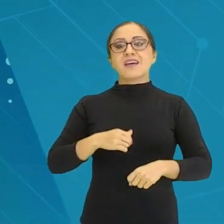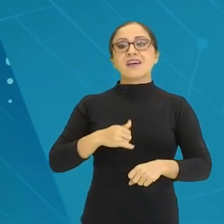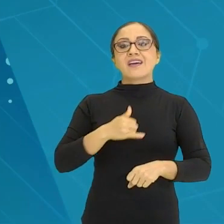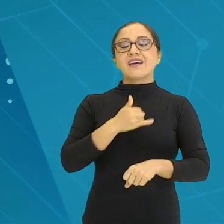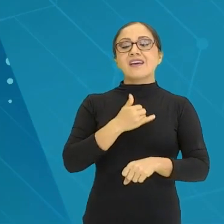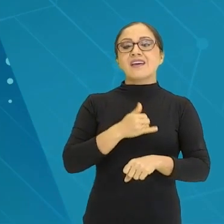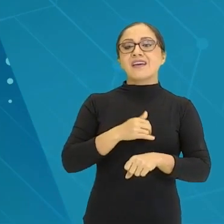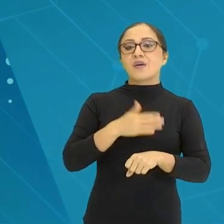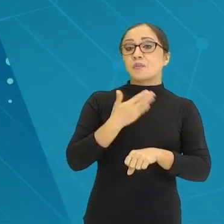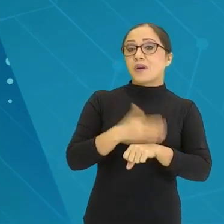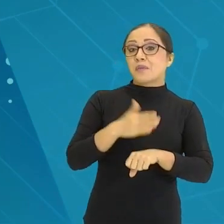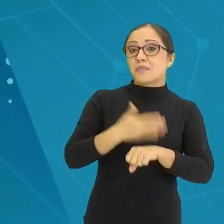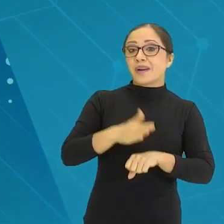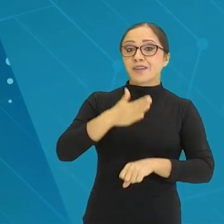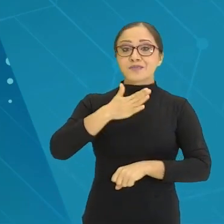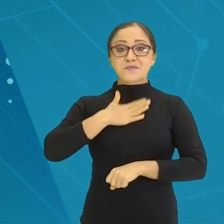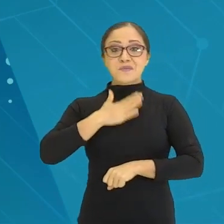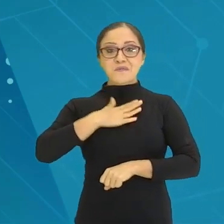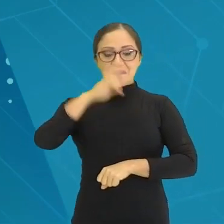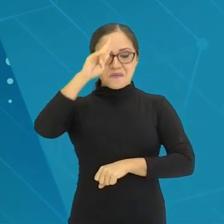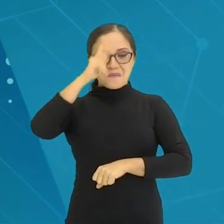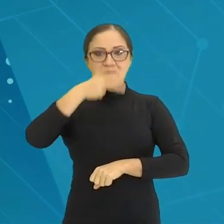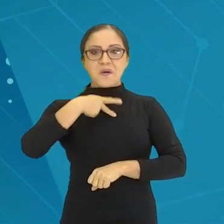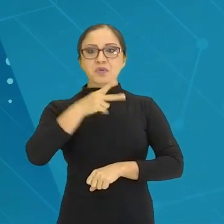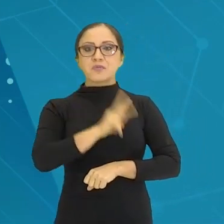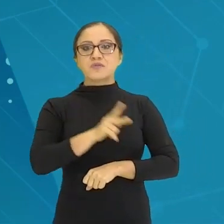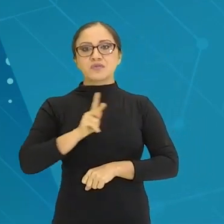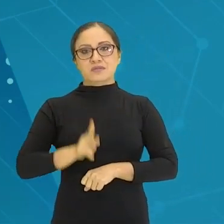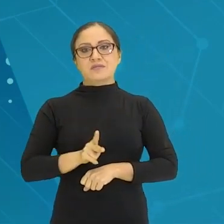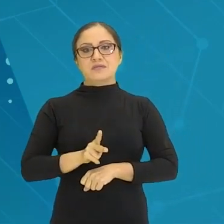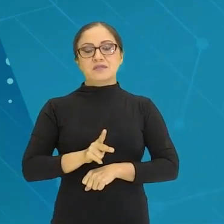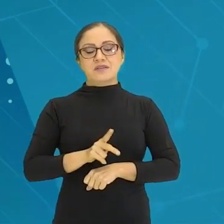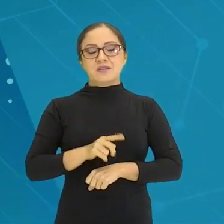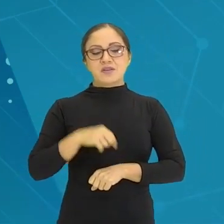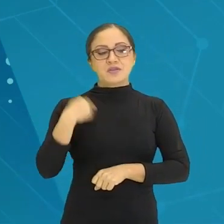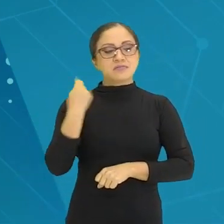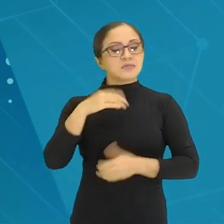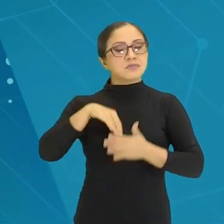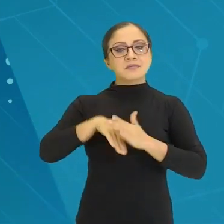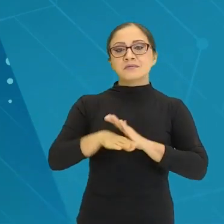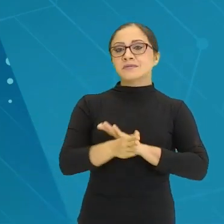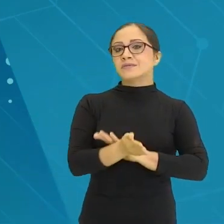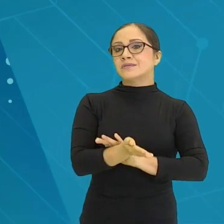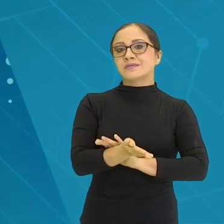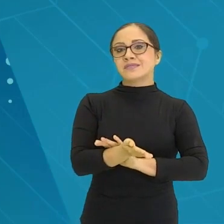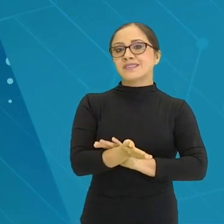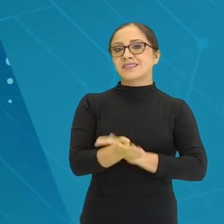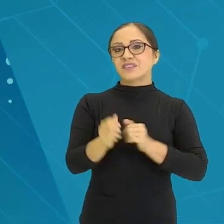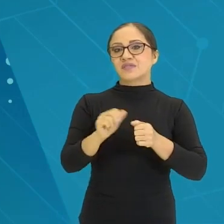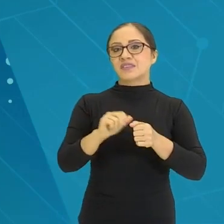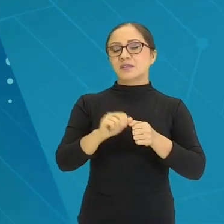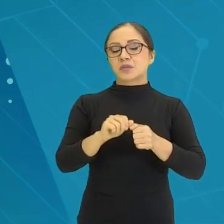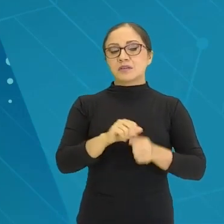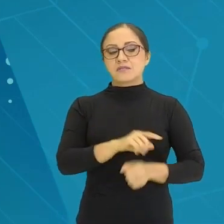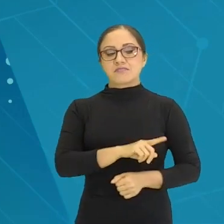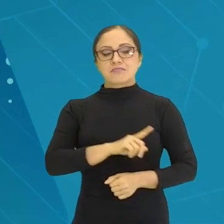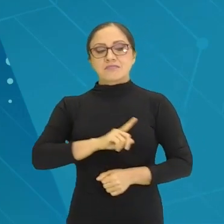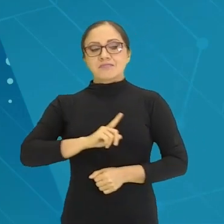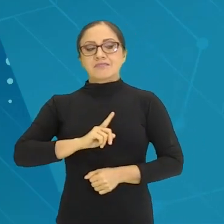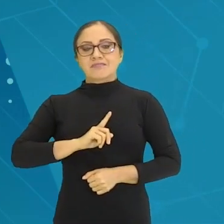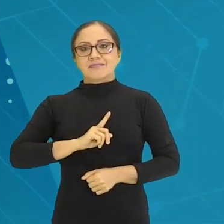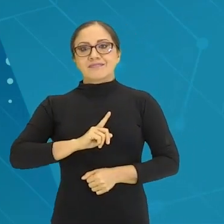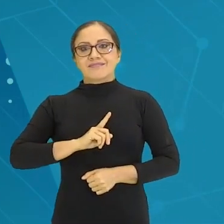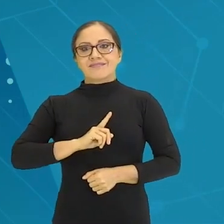A gente, muitas vezes, não está acostumado a fazer isso. A gente fica com receio de fazer isso,